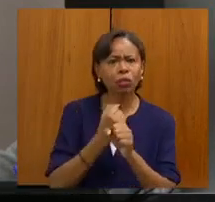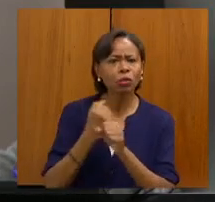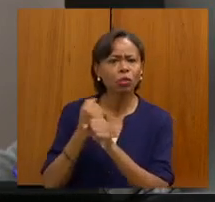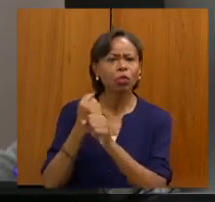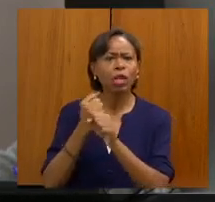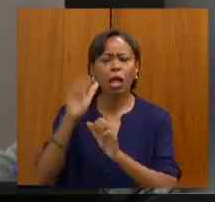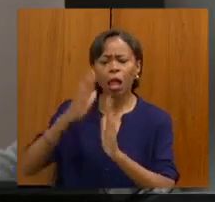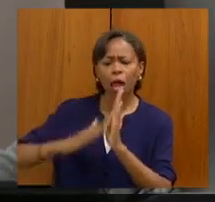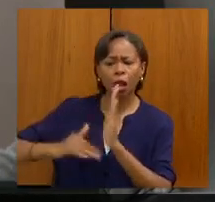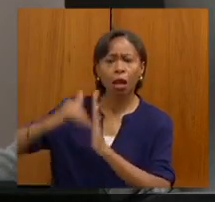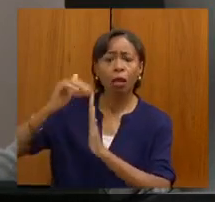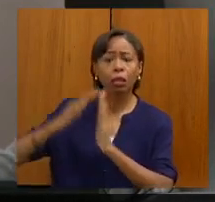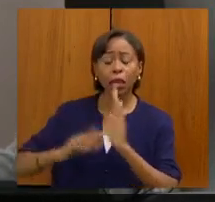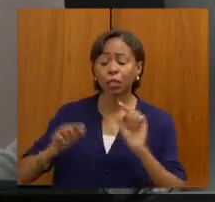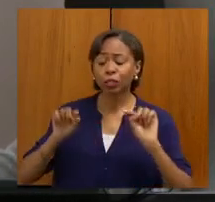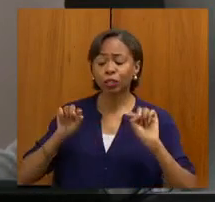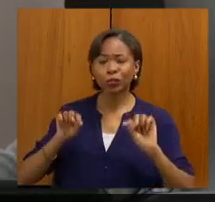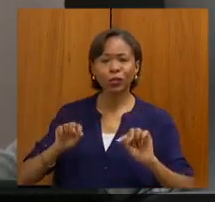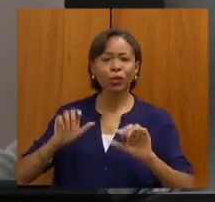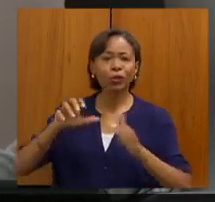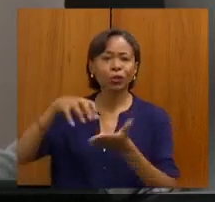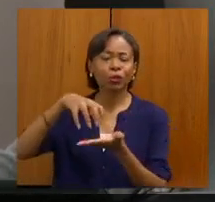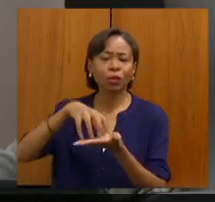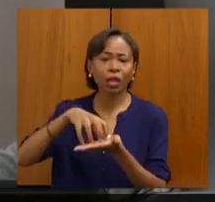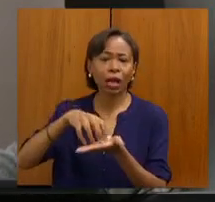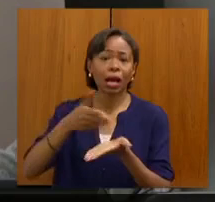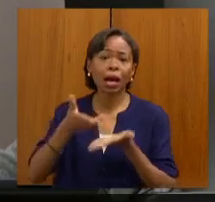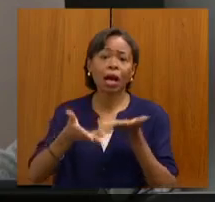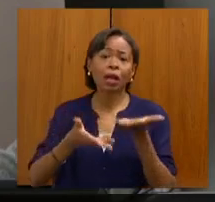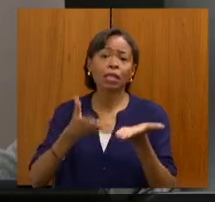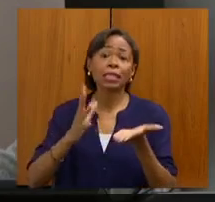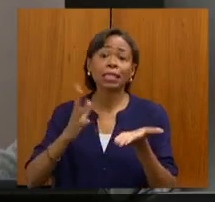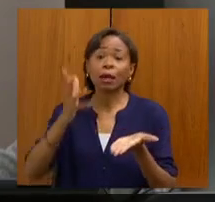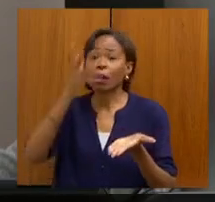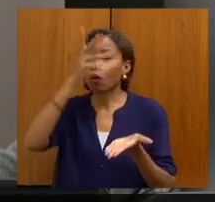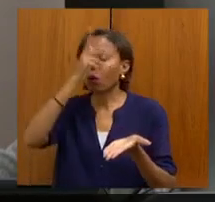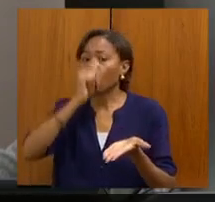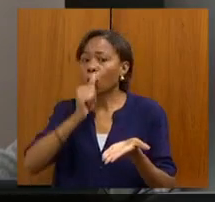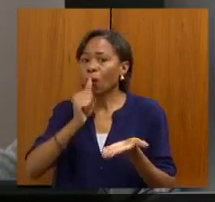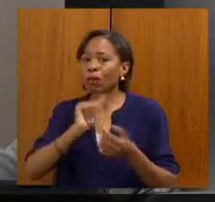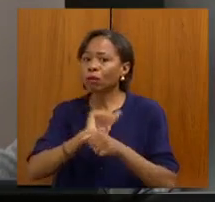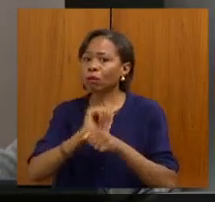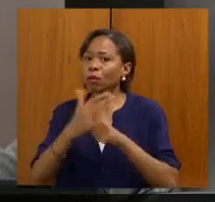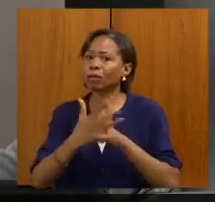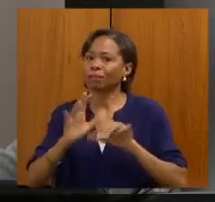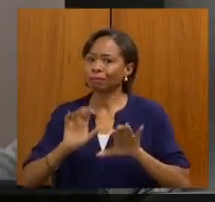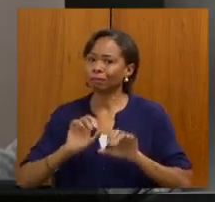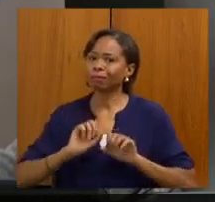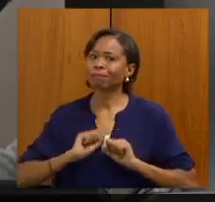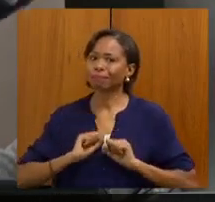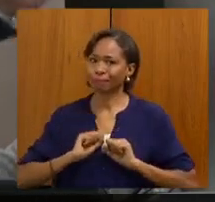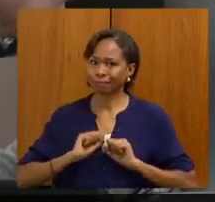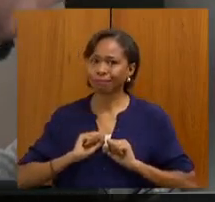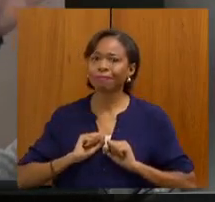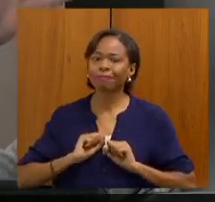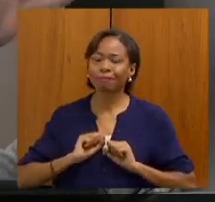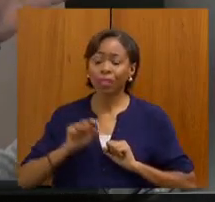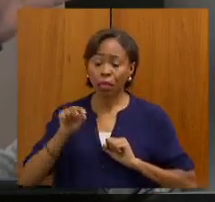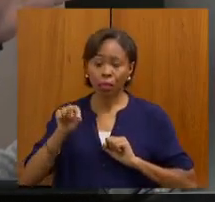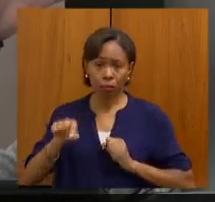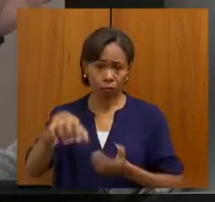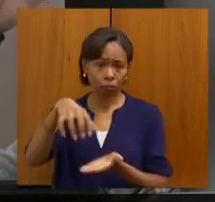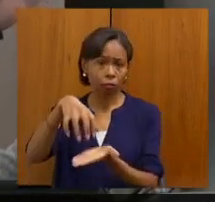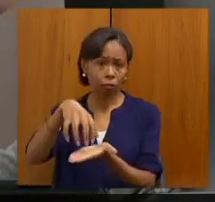salvou muitas vidas no tratamento da pandemia da Covid. E agora, essas estruturas que permaneceram